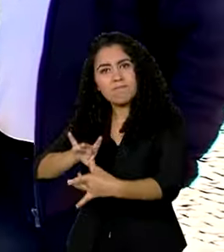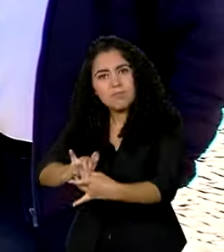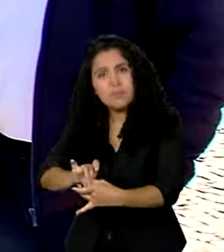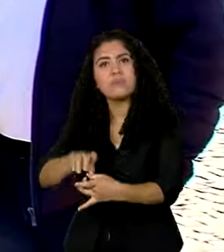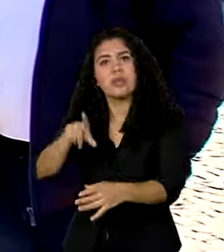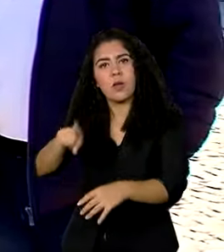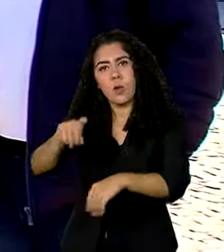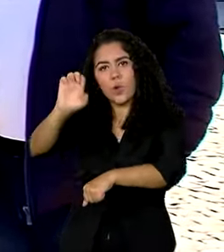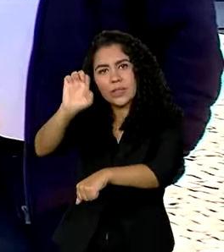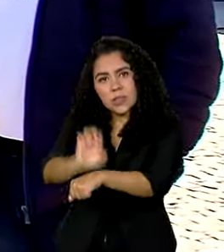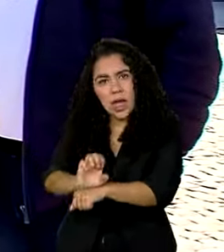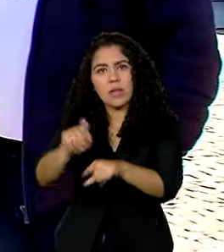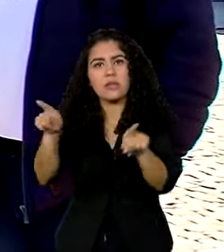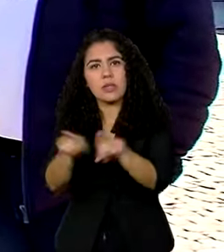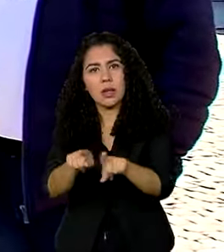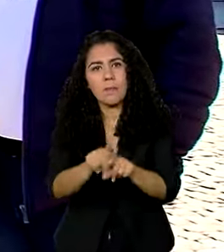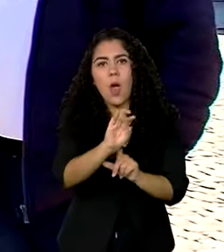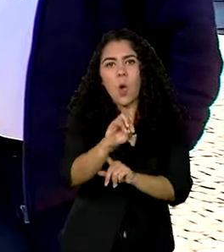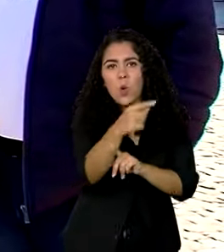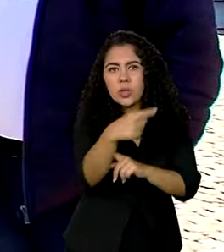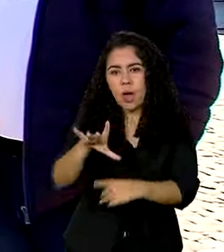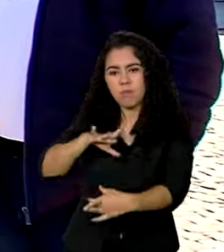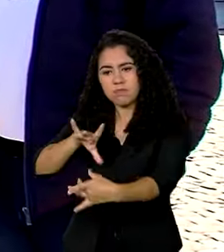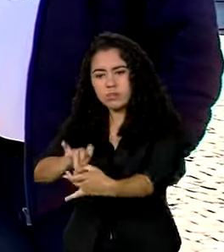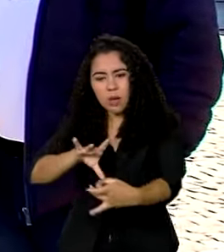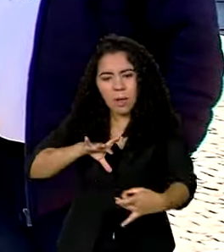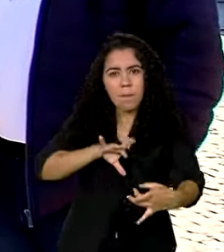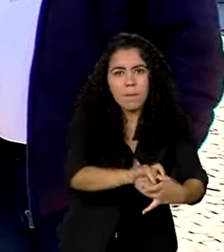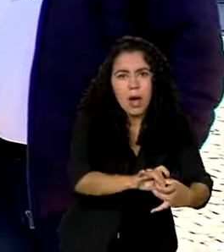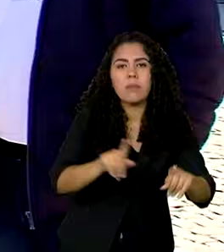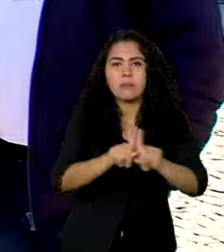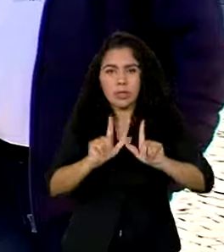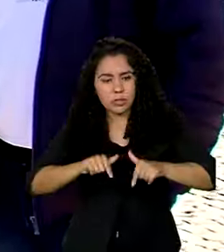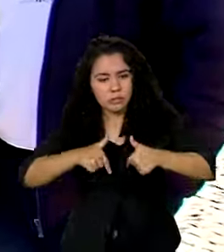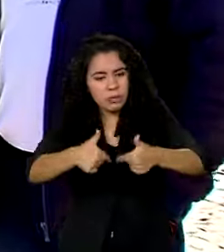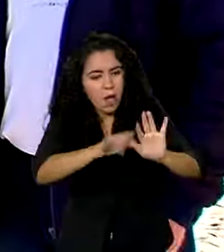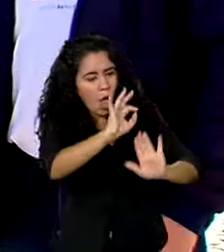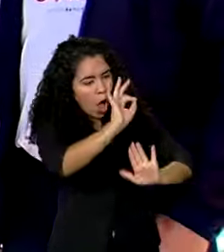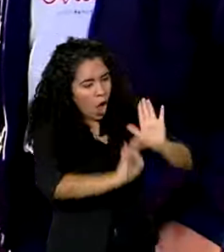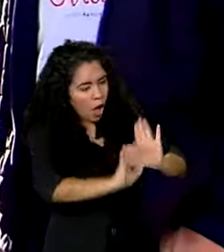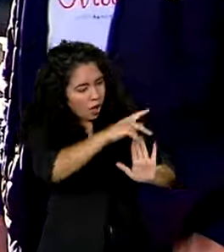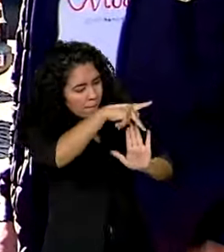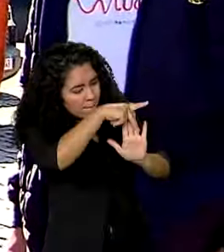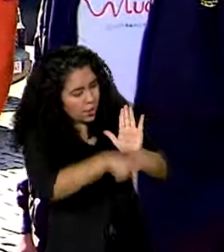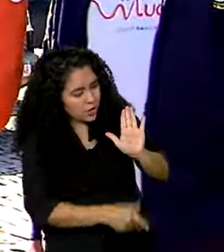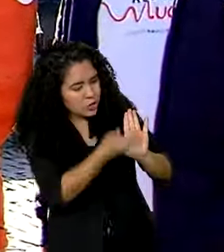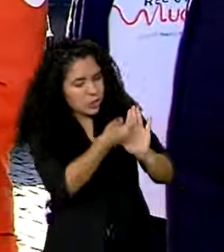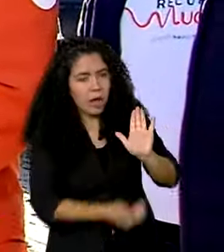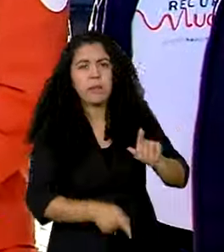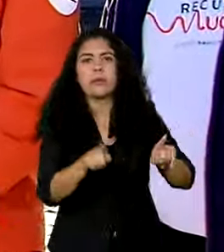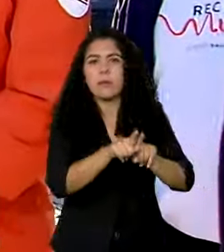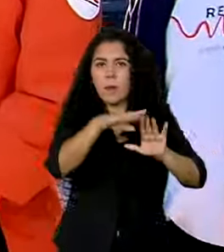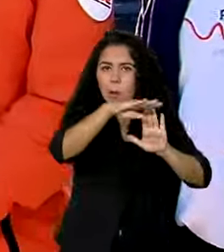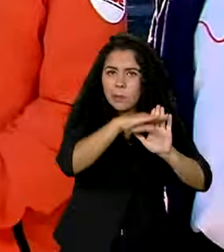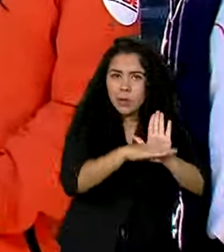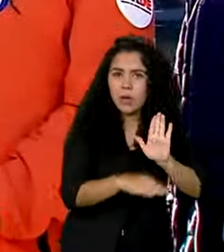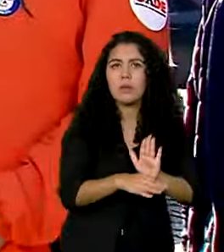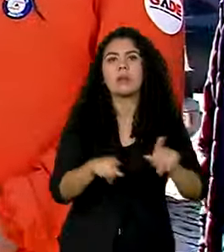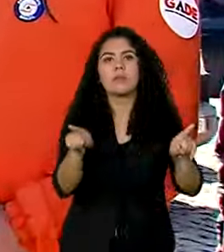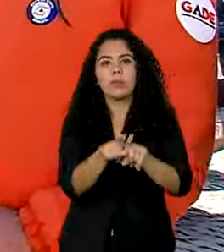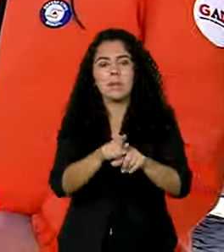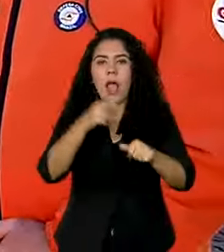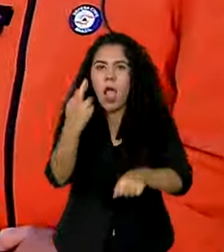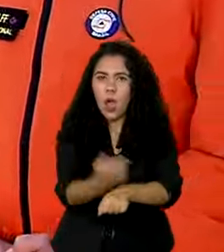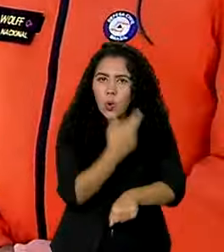gente conseguir superar cada etapa desses projetos, desses programas, principalmente naquilo que vai ao encontro da